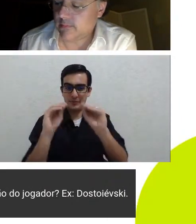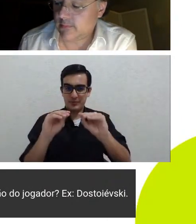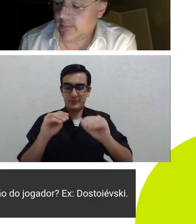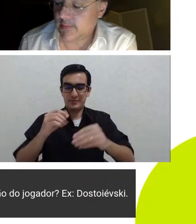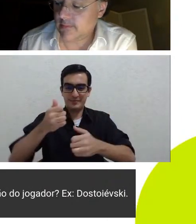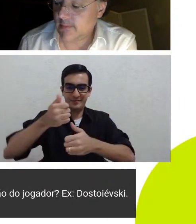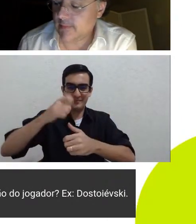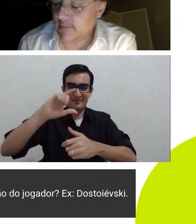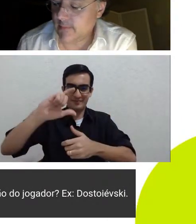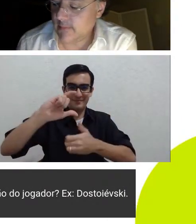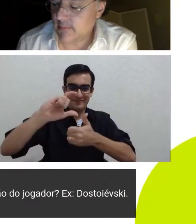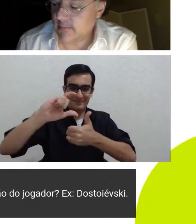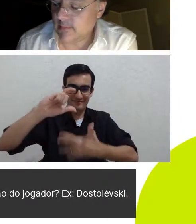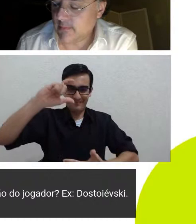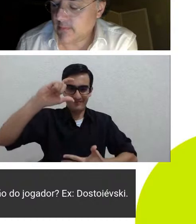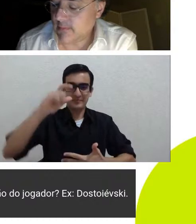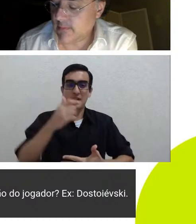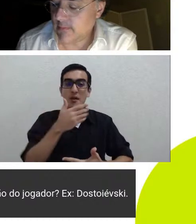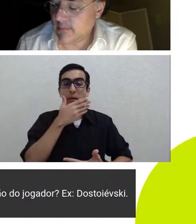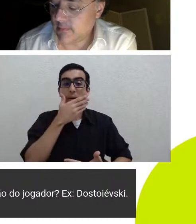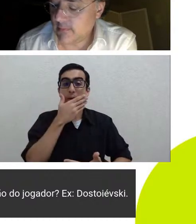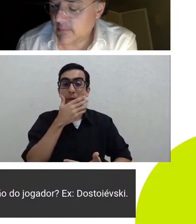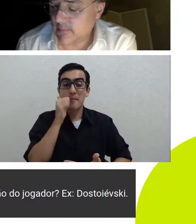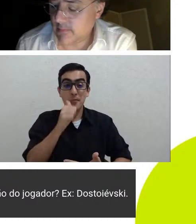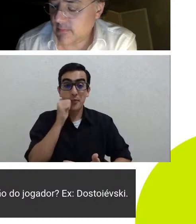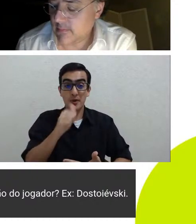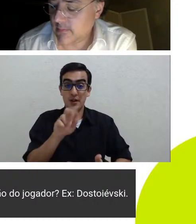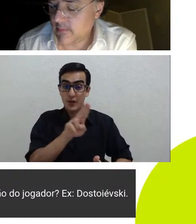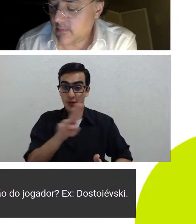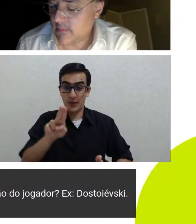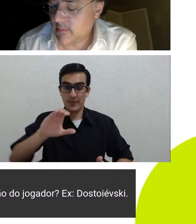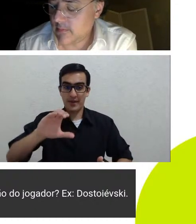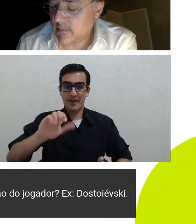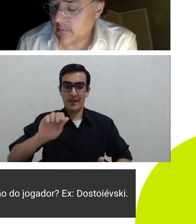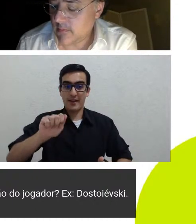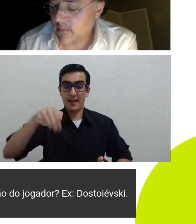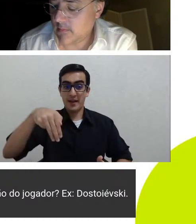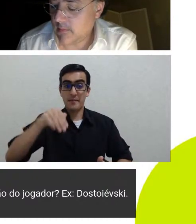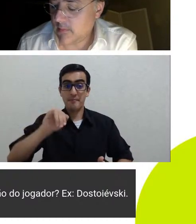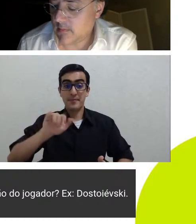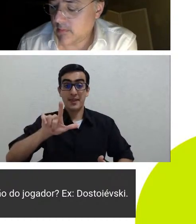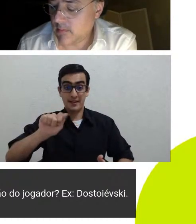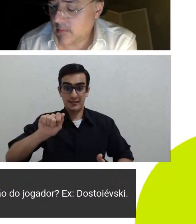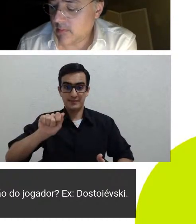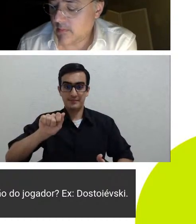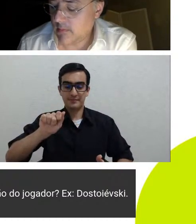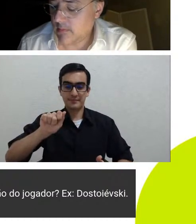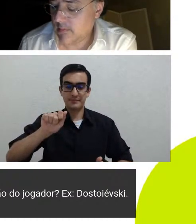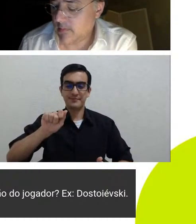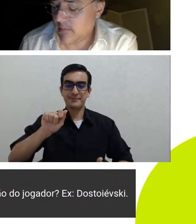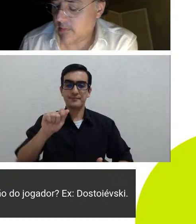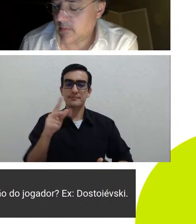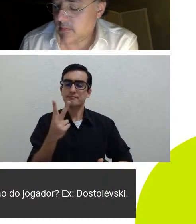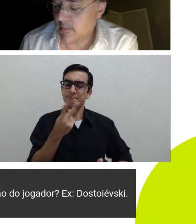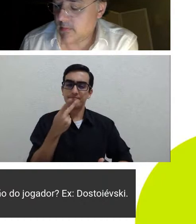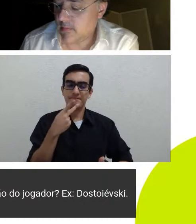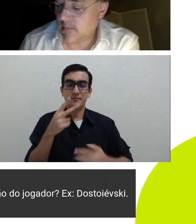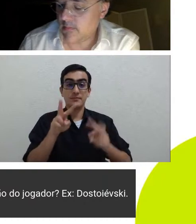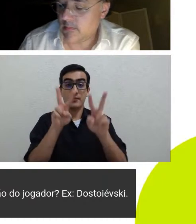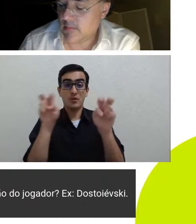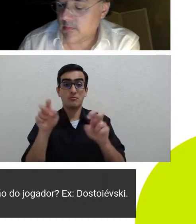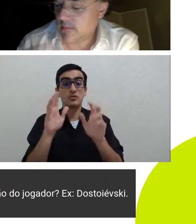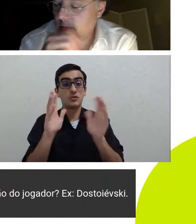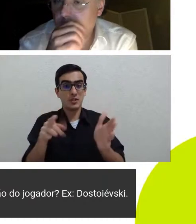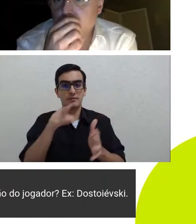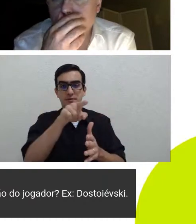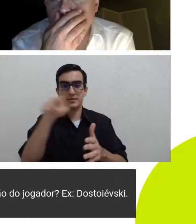é da Camila Salles e ela volta um tema que vocês já tocaram mas